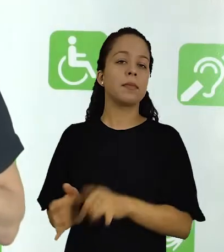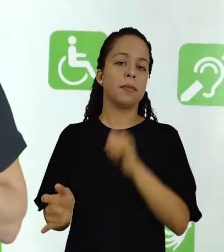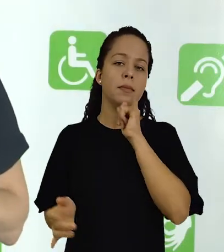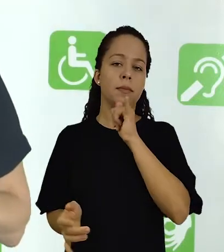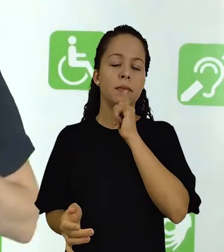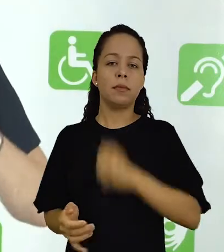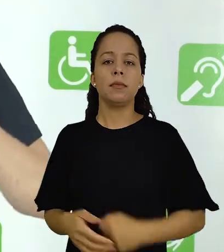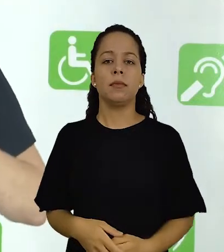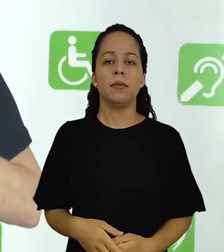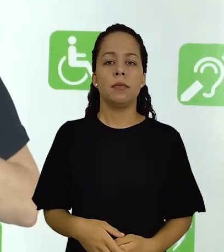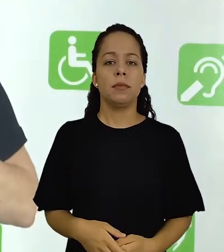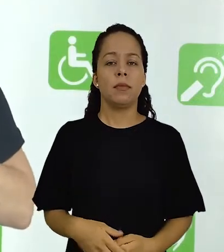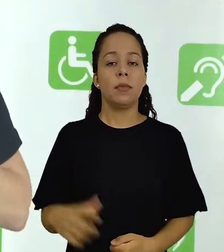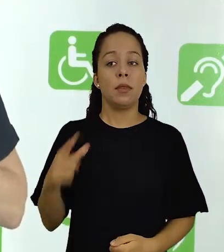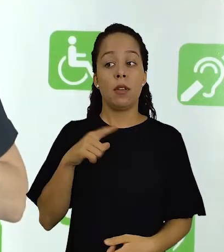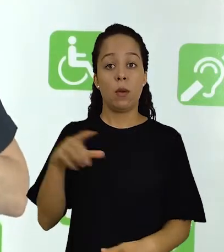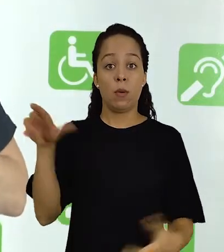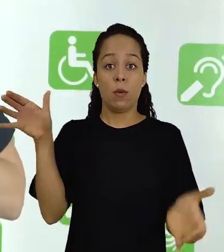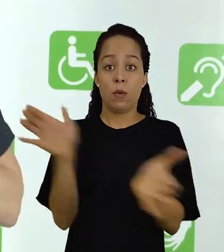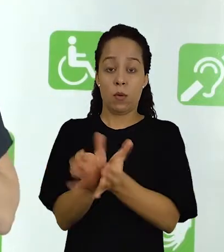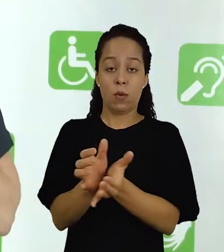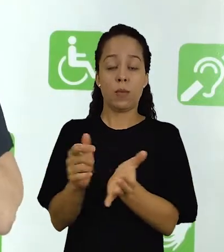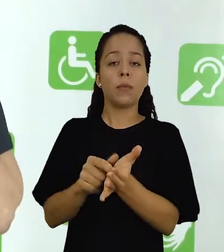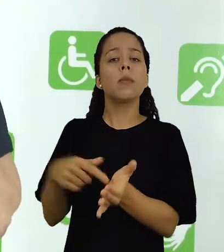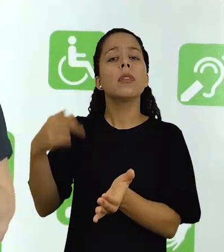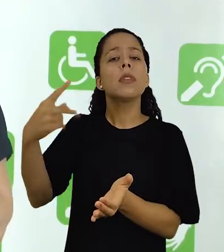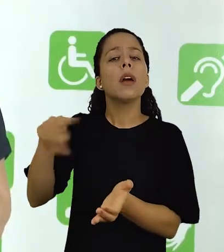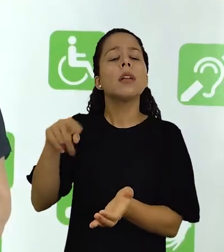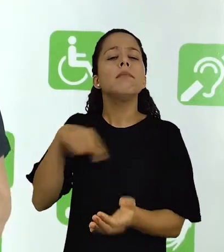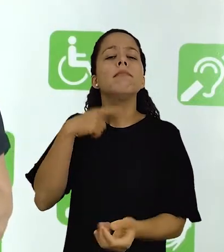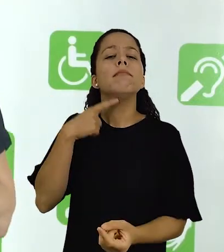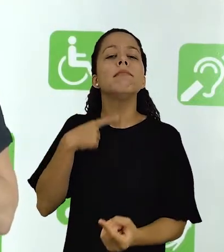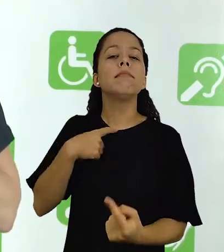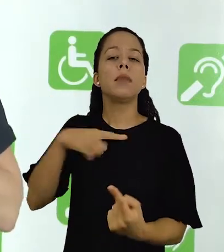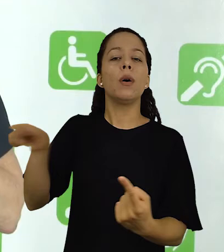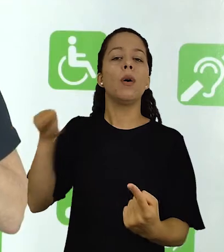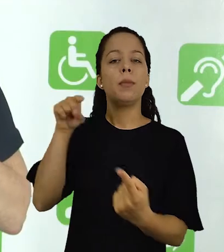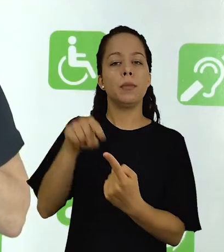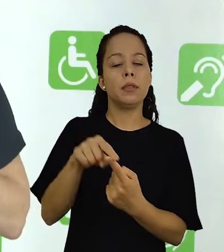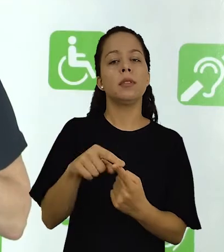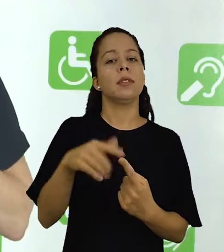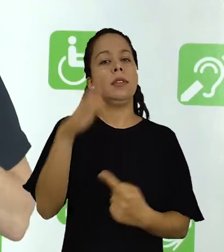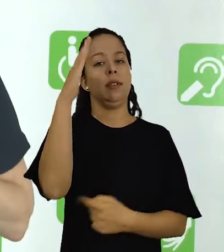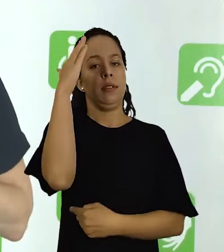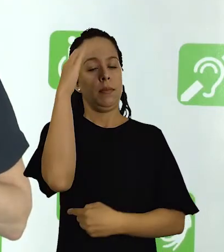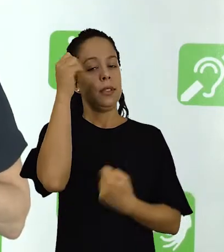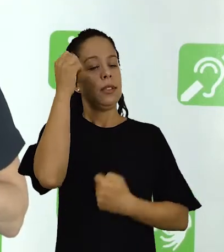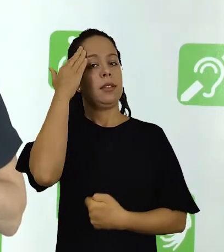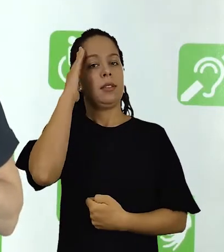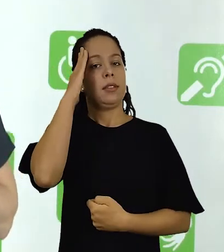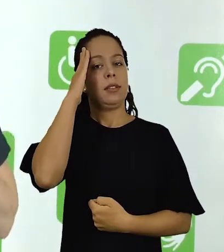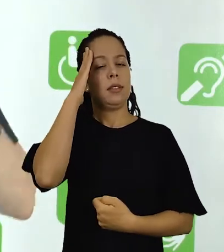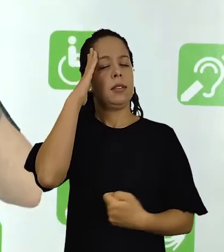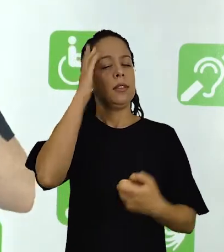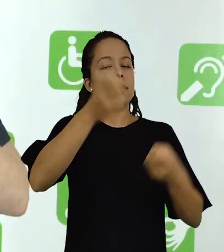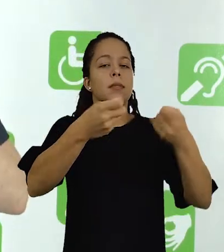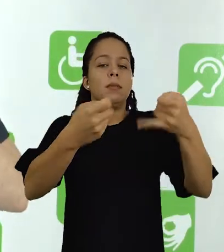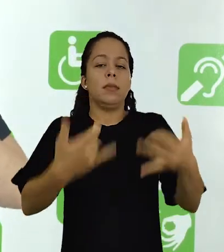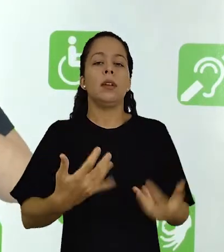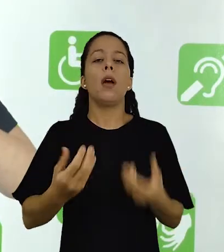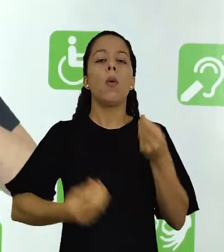de dados sobre, por exemplo, a motivação de um determinado grupo. Em também compreender e